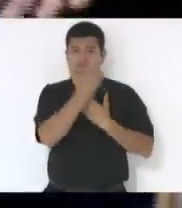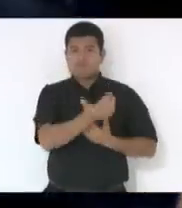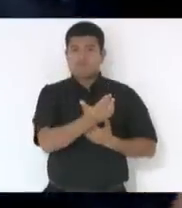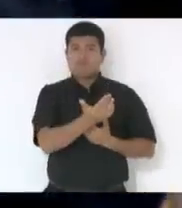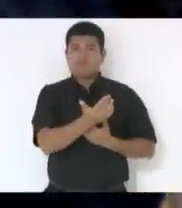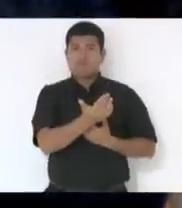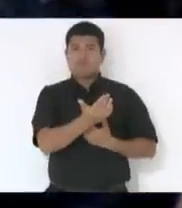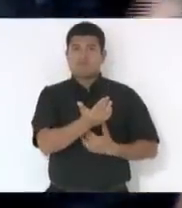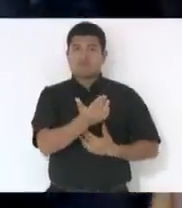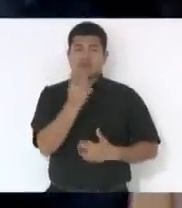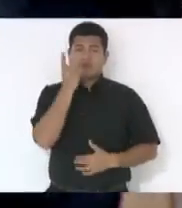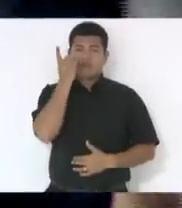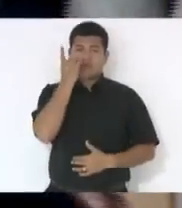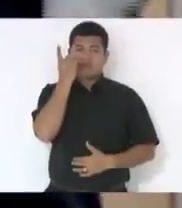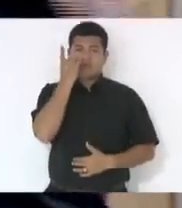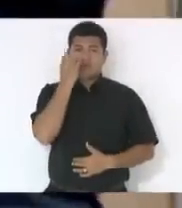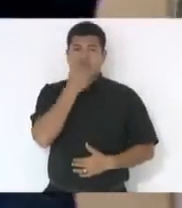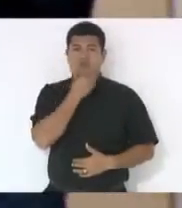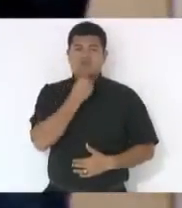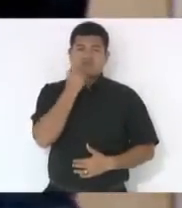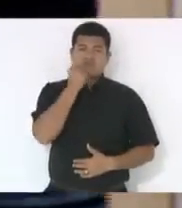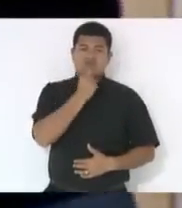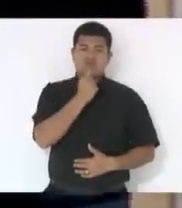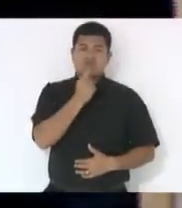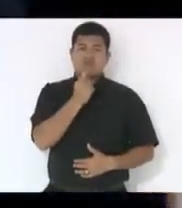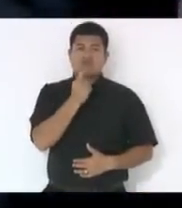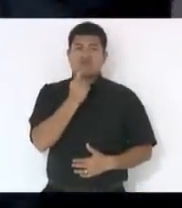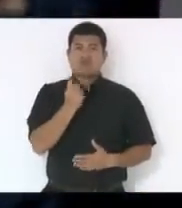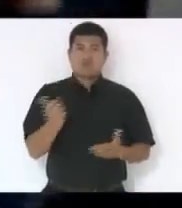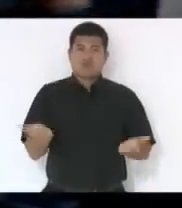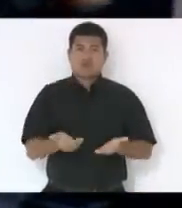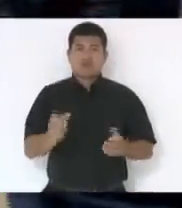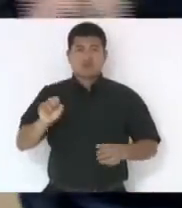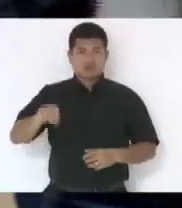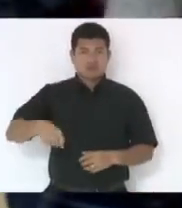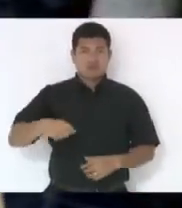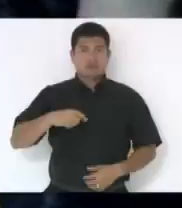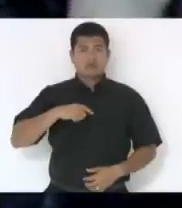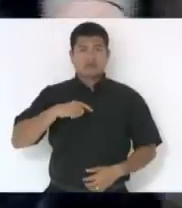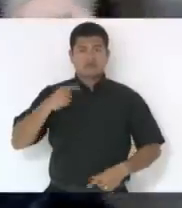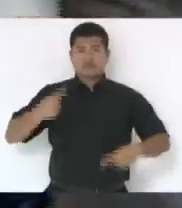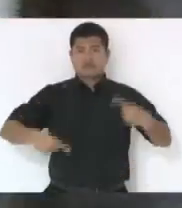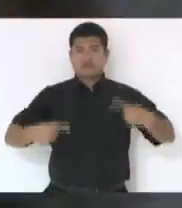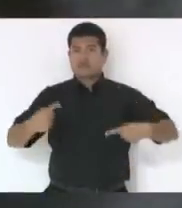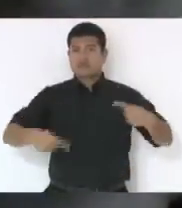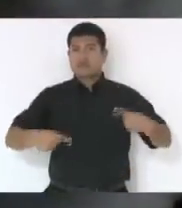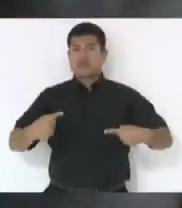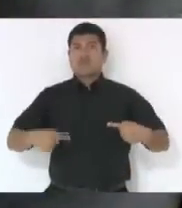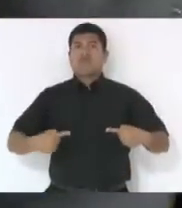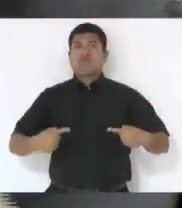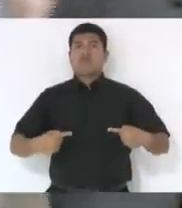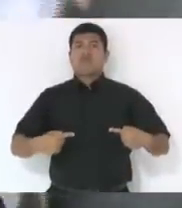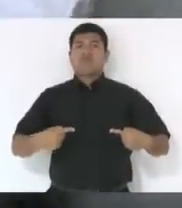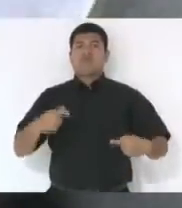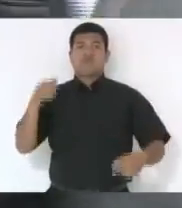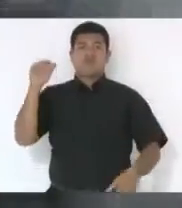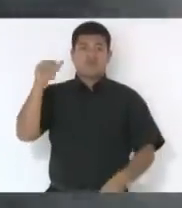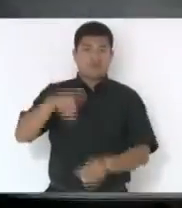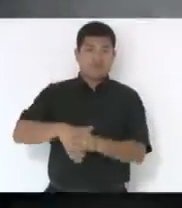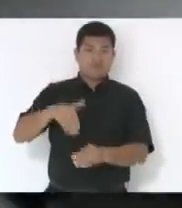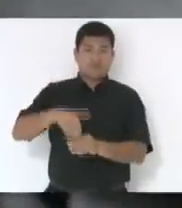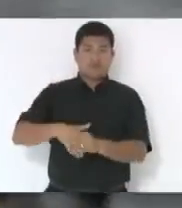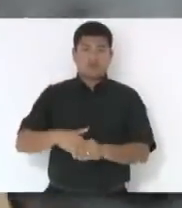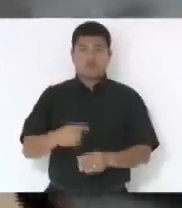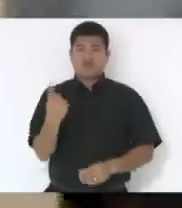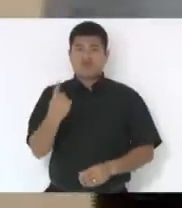senhores deputados, senhoras deputadas, agora sim nós vamos, discussão e votação em